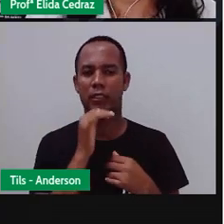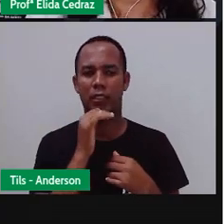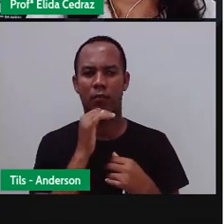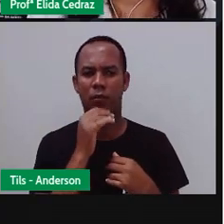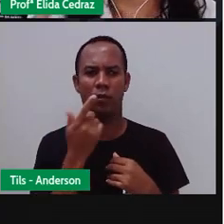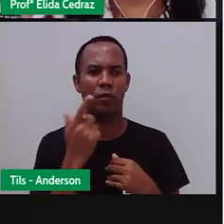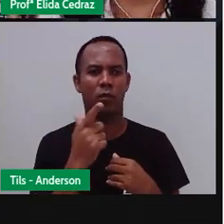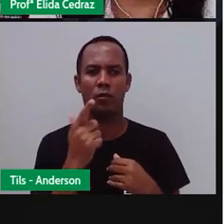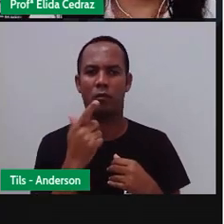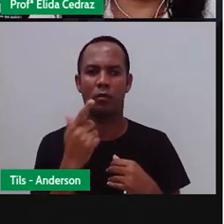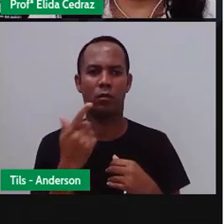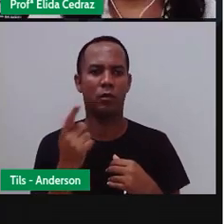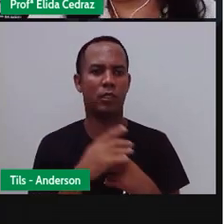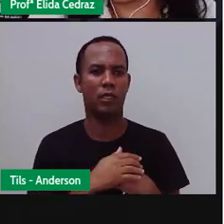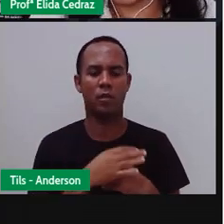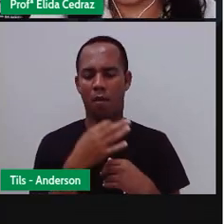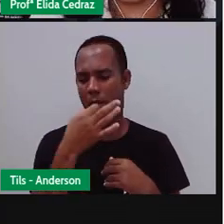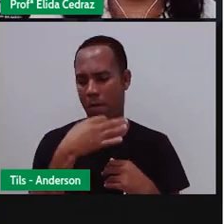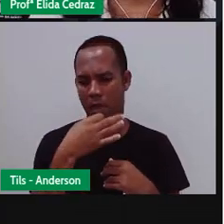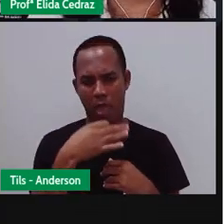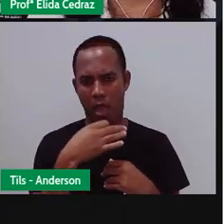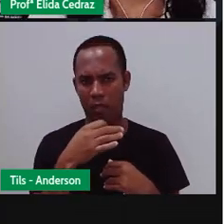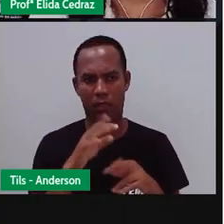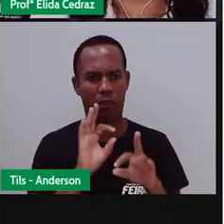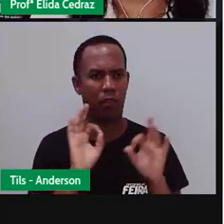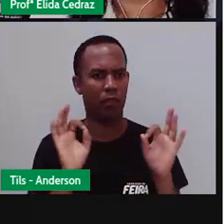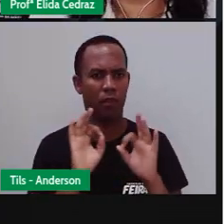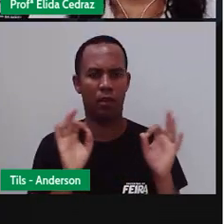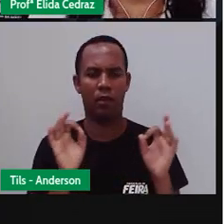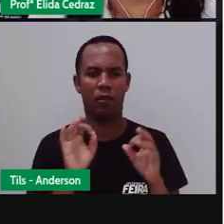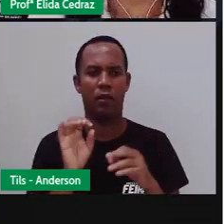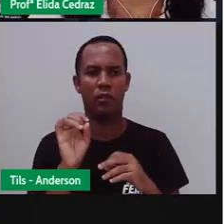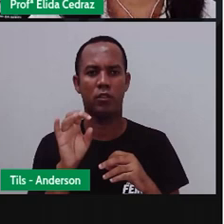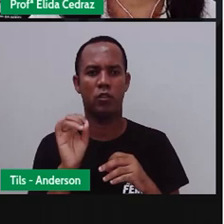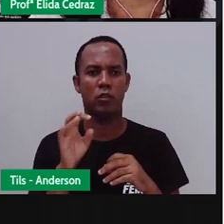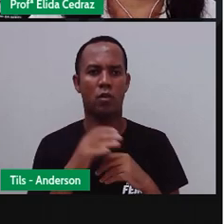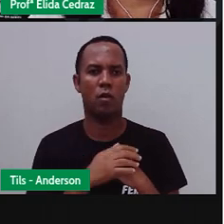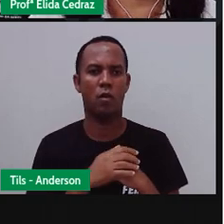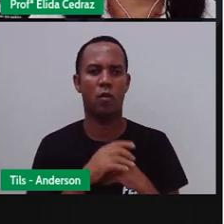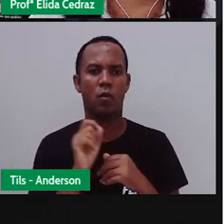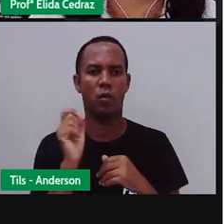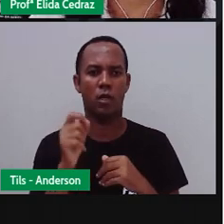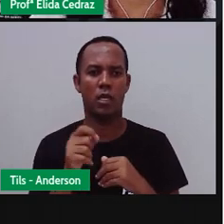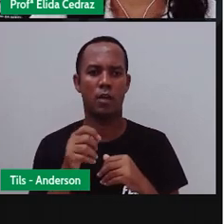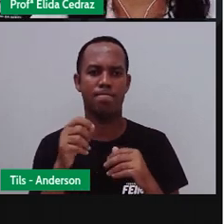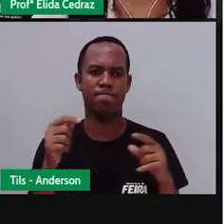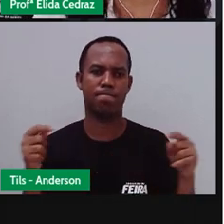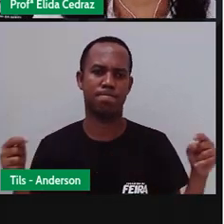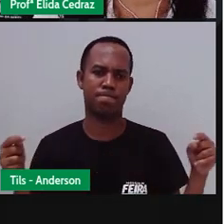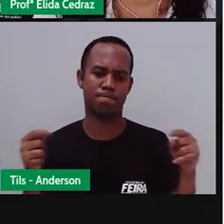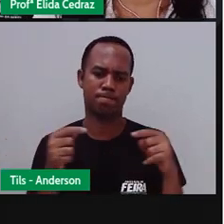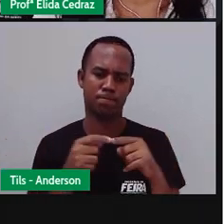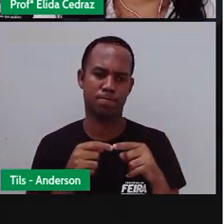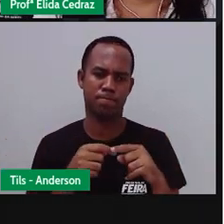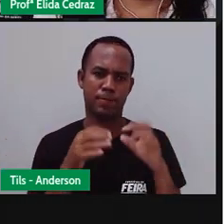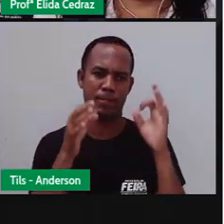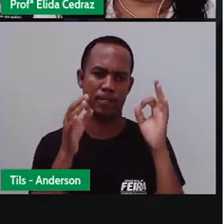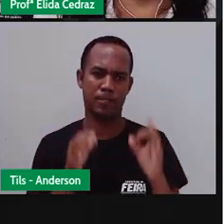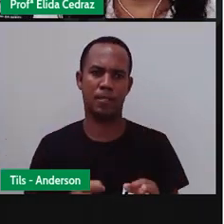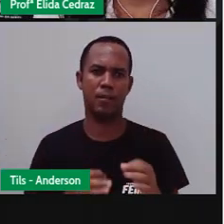não vai ter piada, não vai ter nada disso. Ela é formal, ela é objetiva, ela é